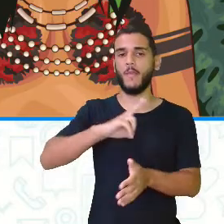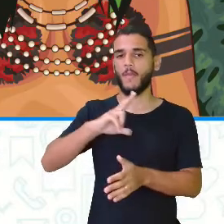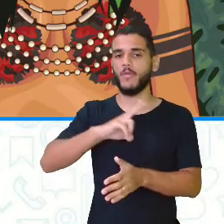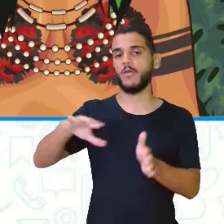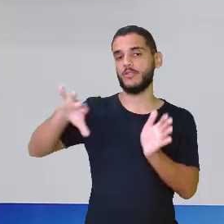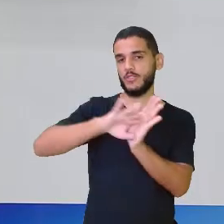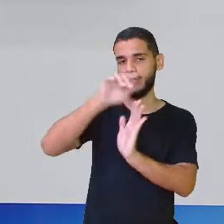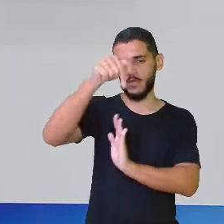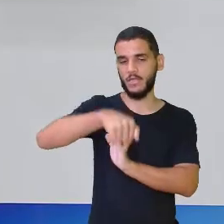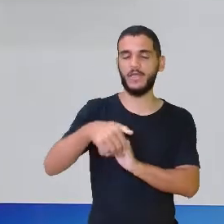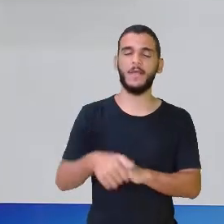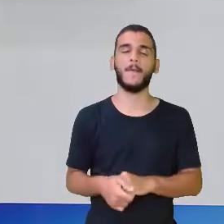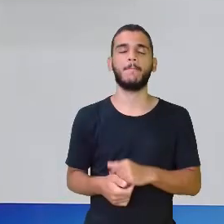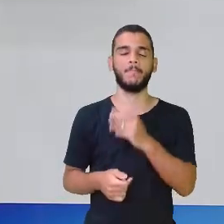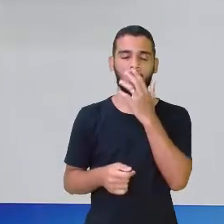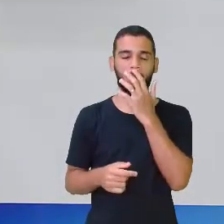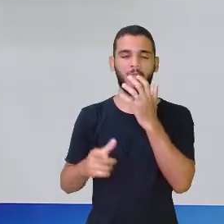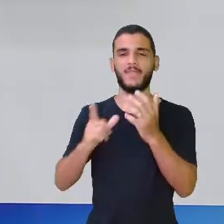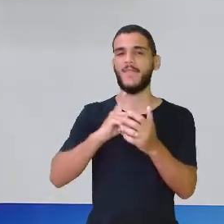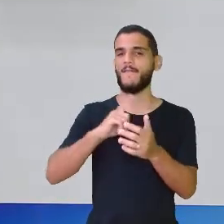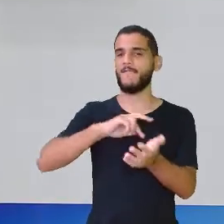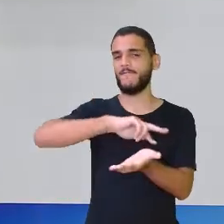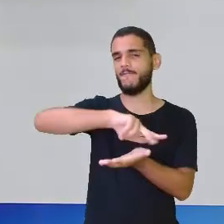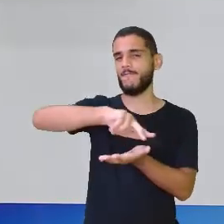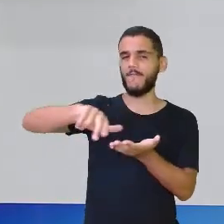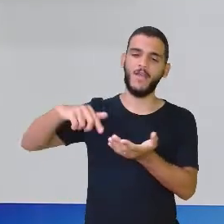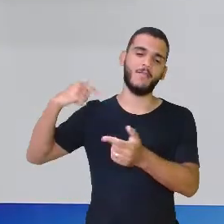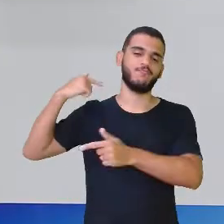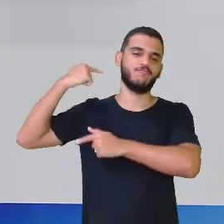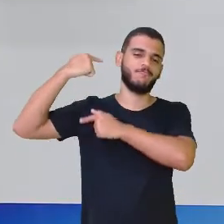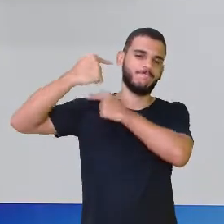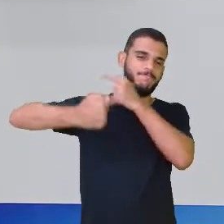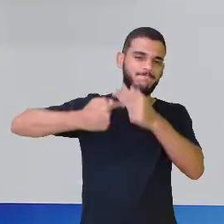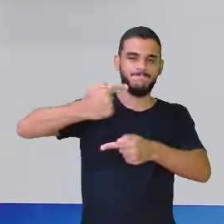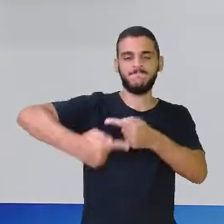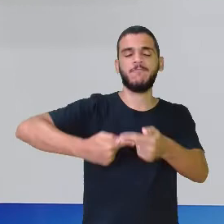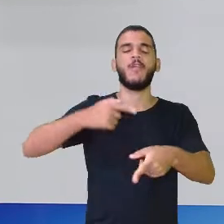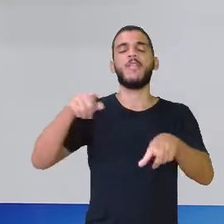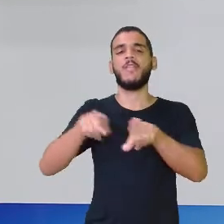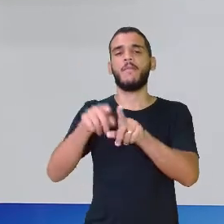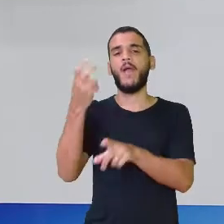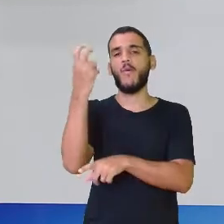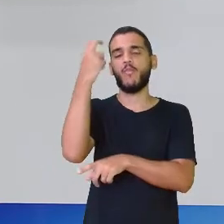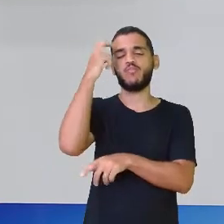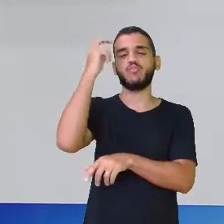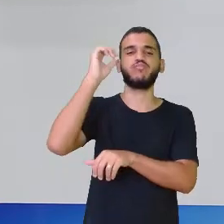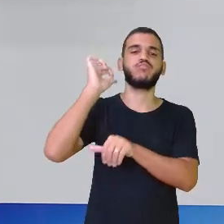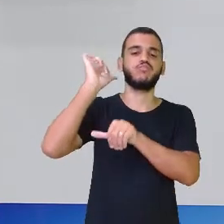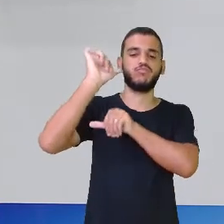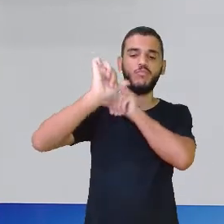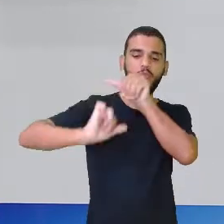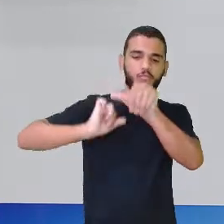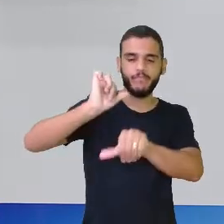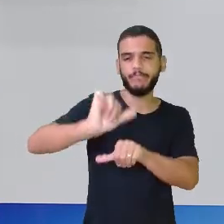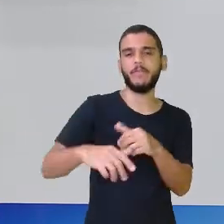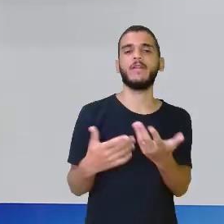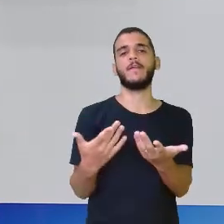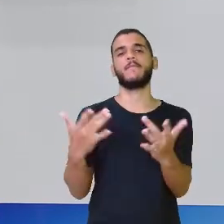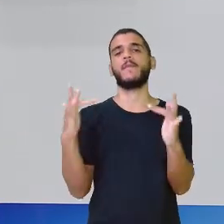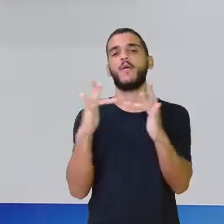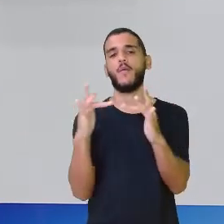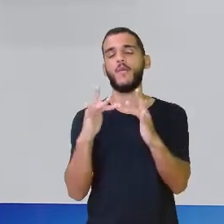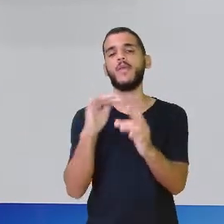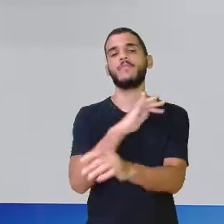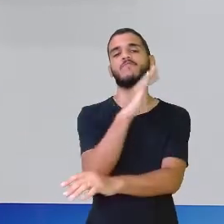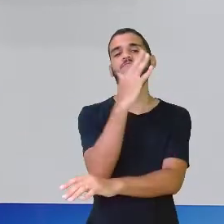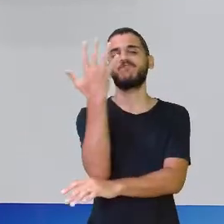criando, foi criando gerações, foi modificando a cultura. Eles começaram a viver de uma forma diferente, em contato com aquela natureza diferente.